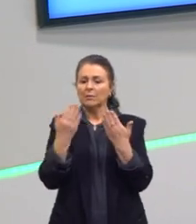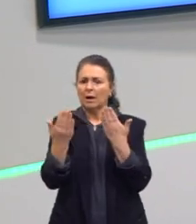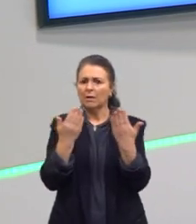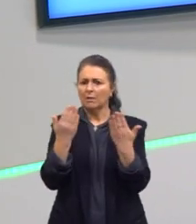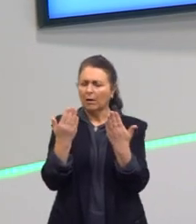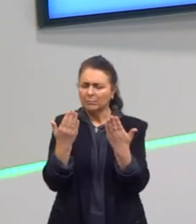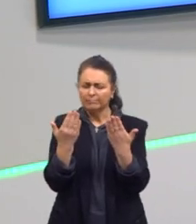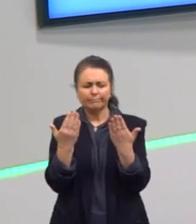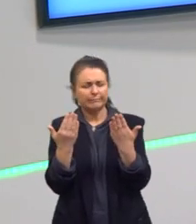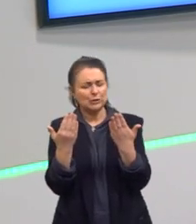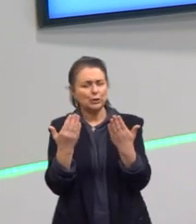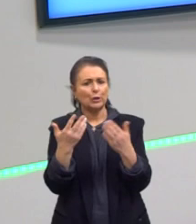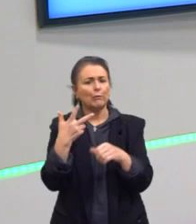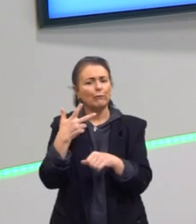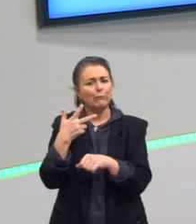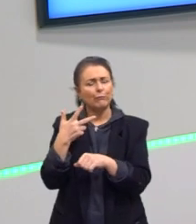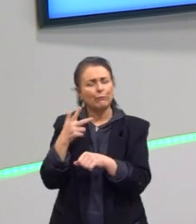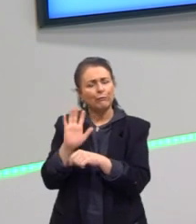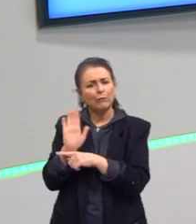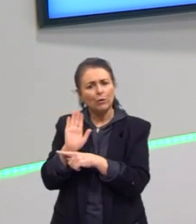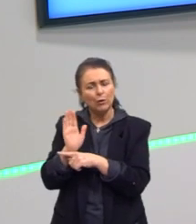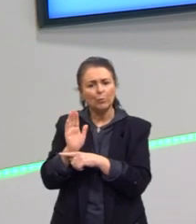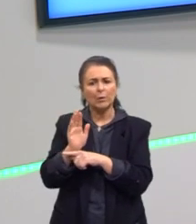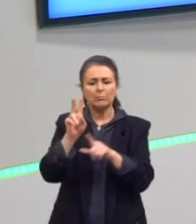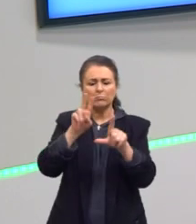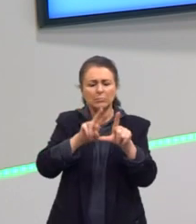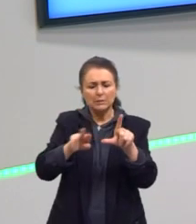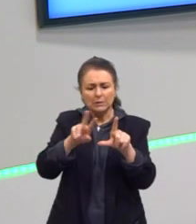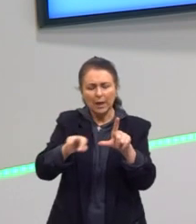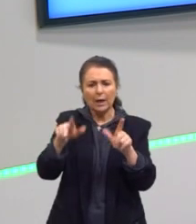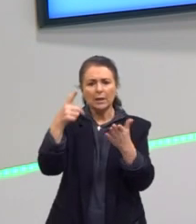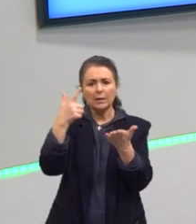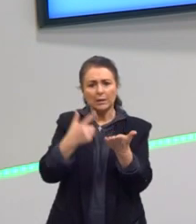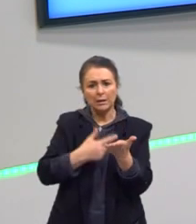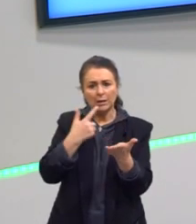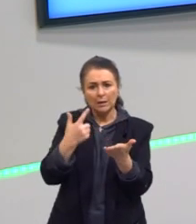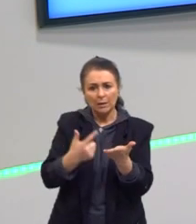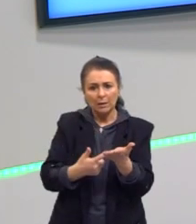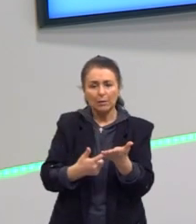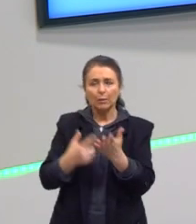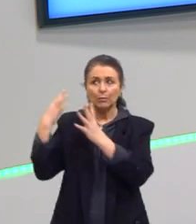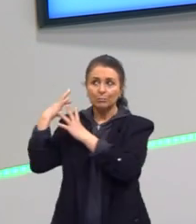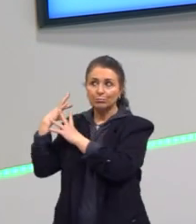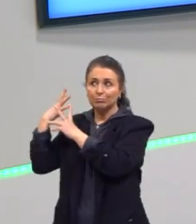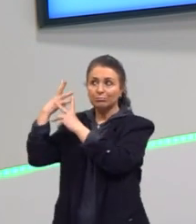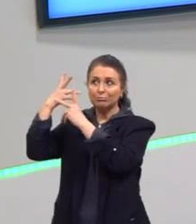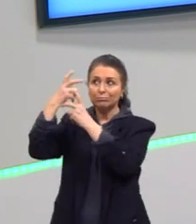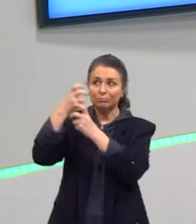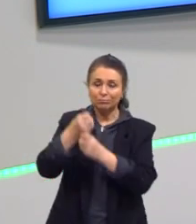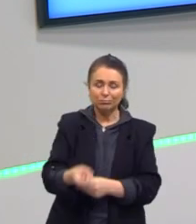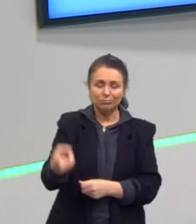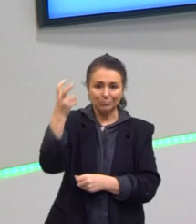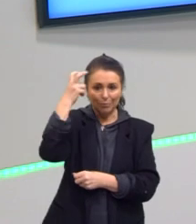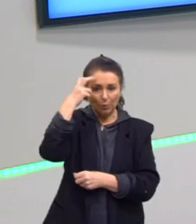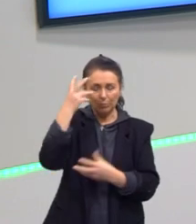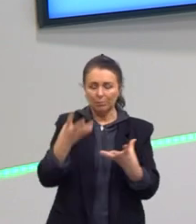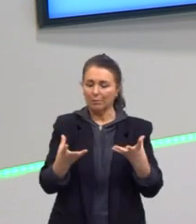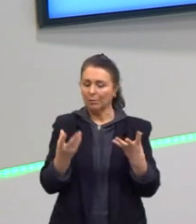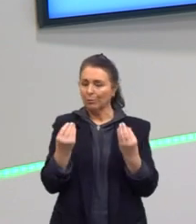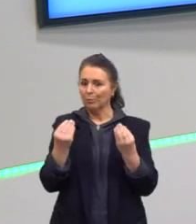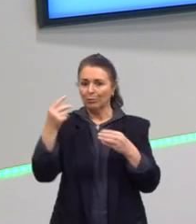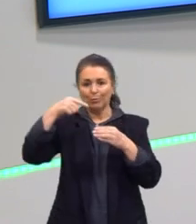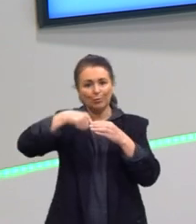filmes, séries e livros. Então, bagagem cultural de sobra para vocês.